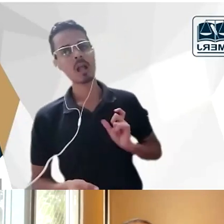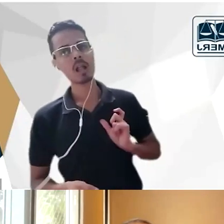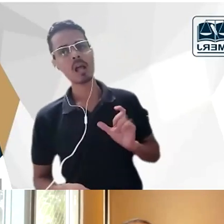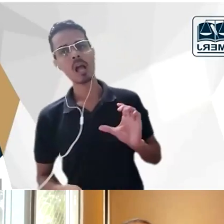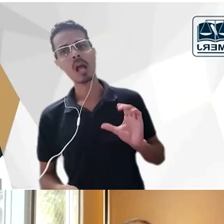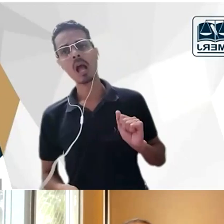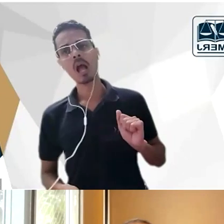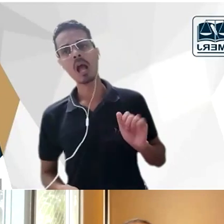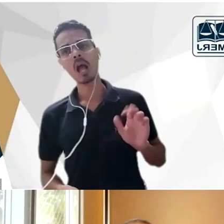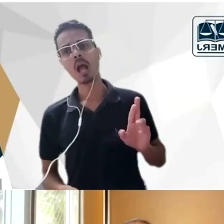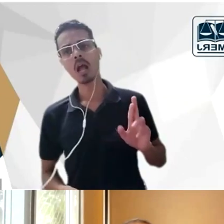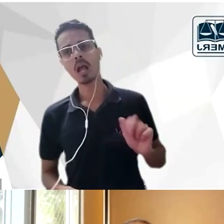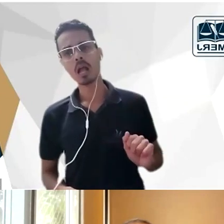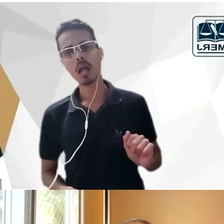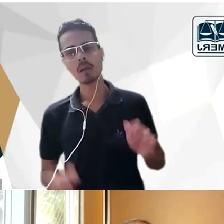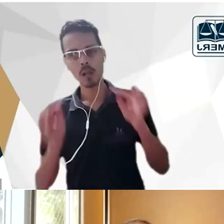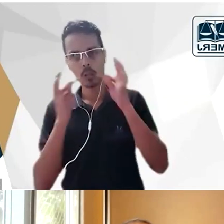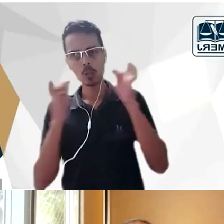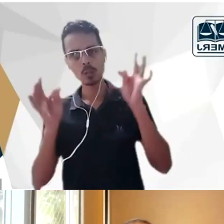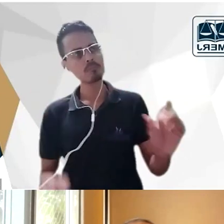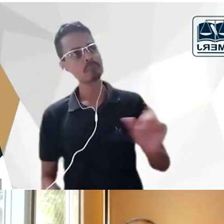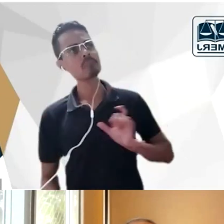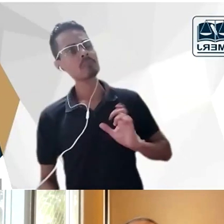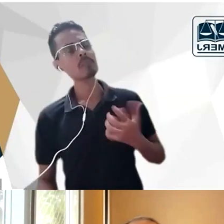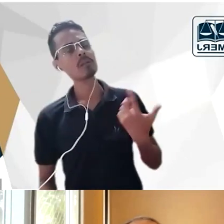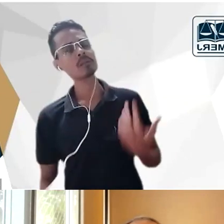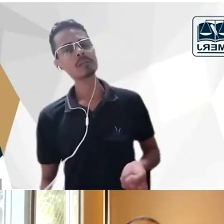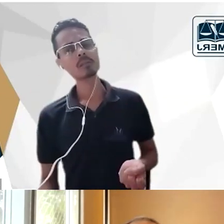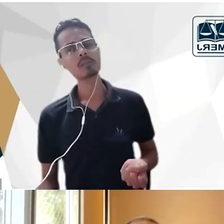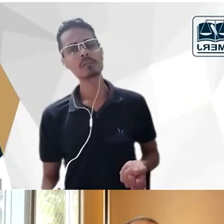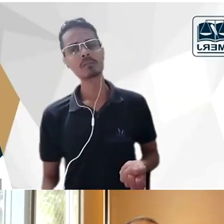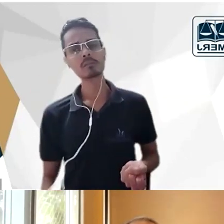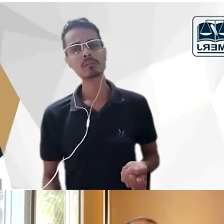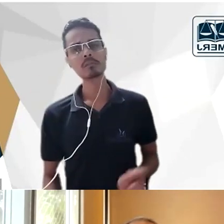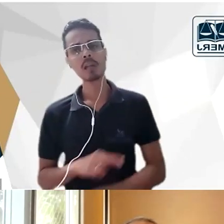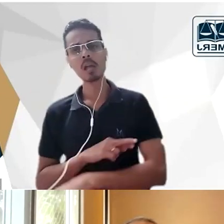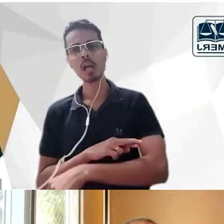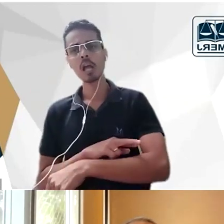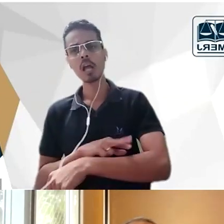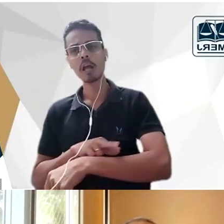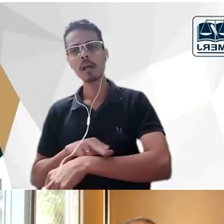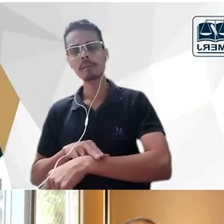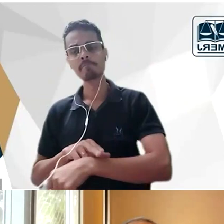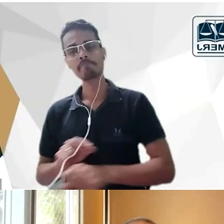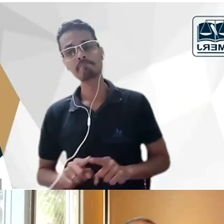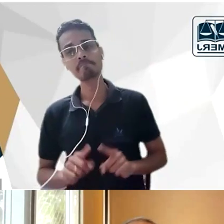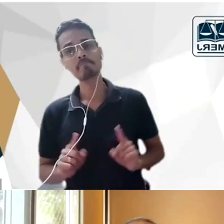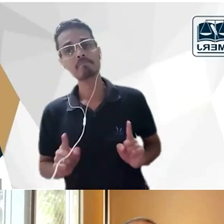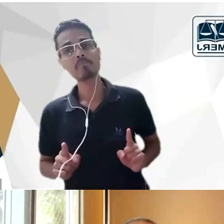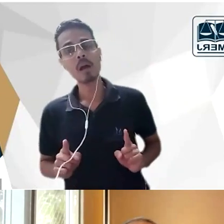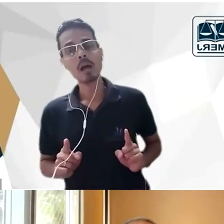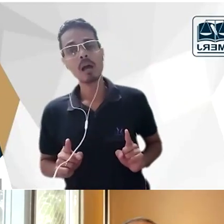assume realmente a questão raciocínica real mas que vai dizer olha mas num dia